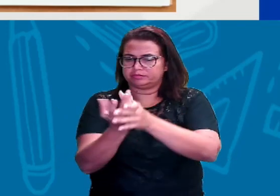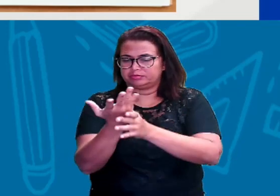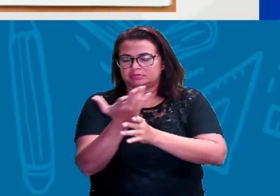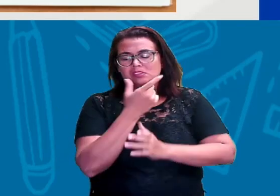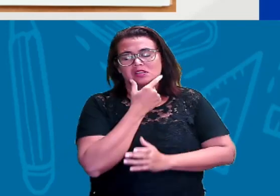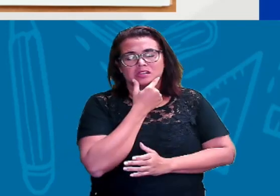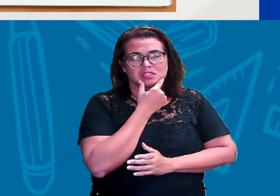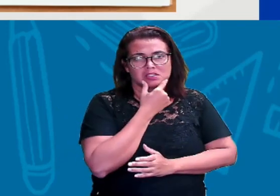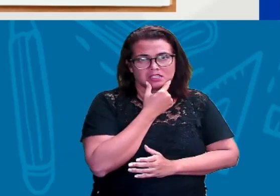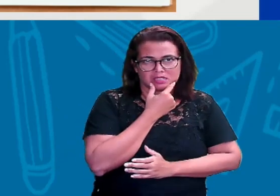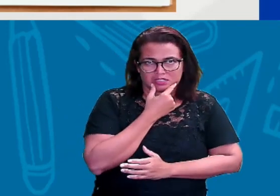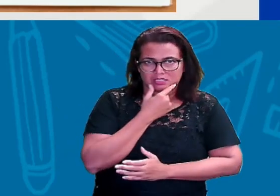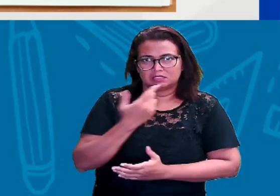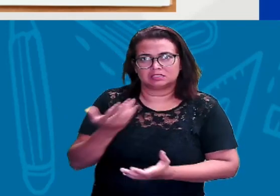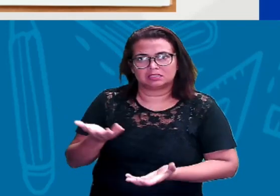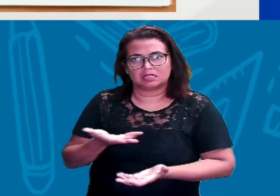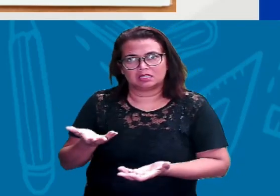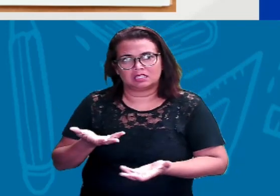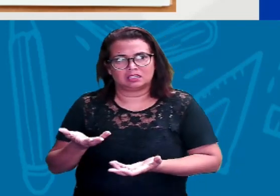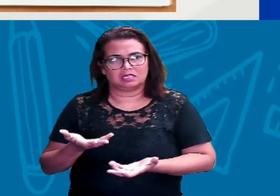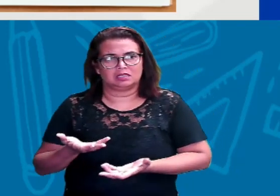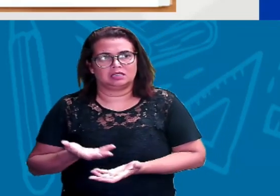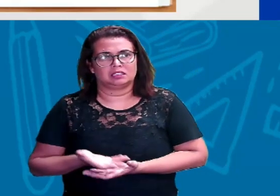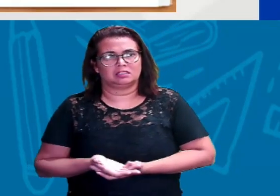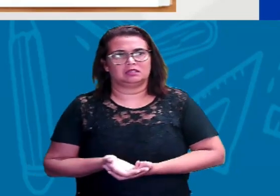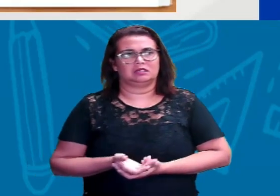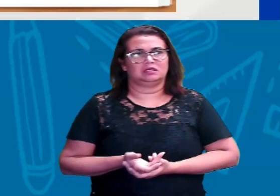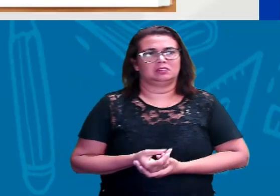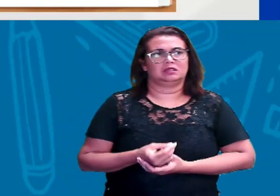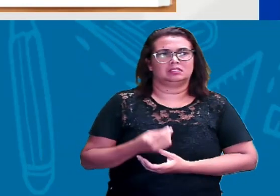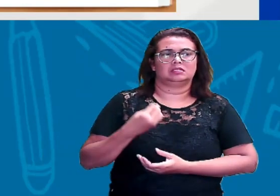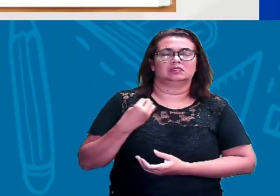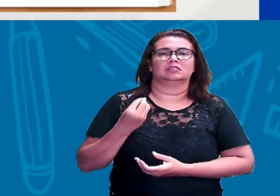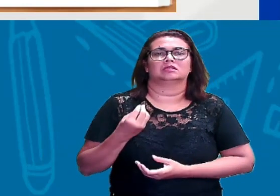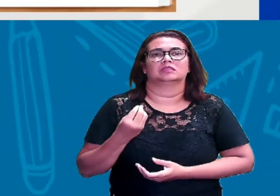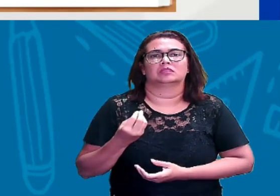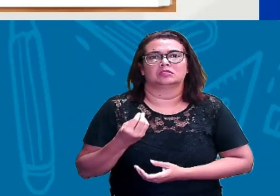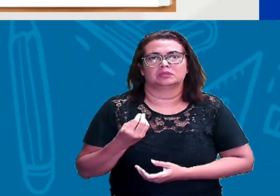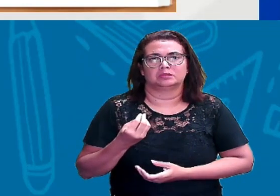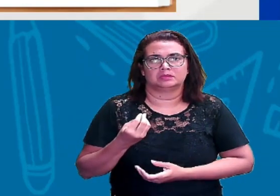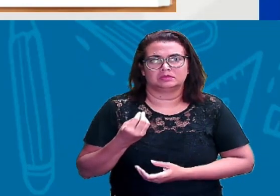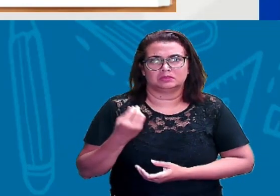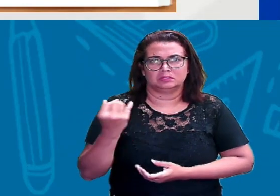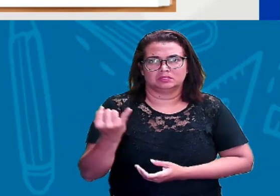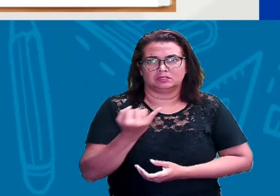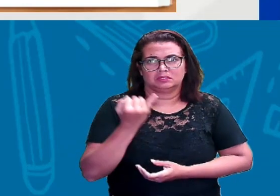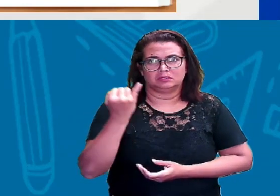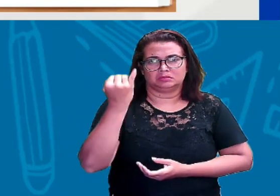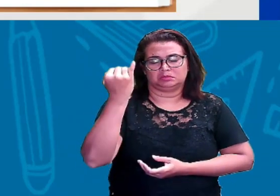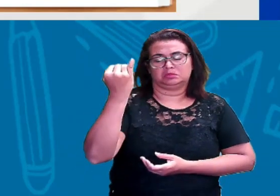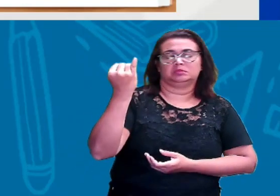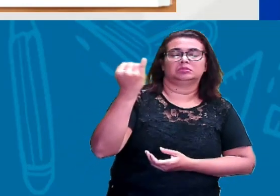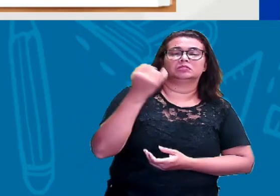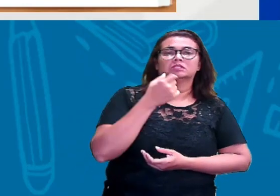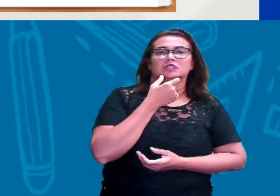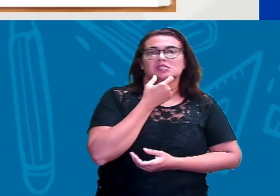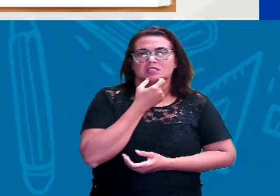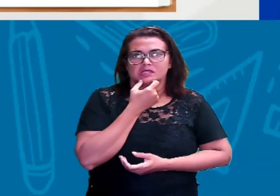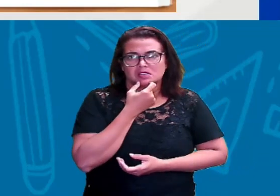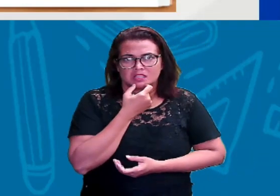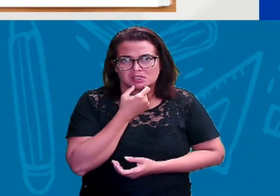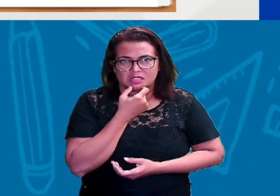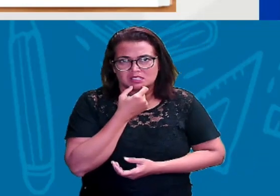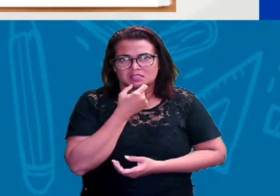da língua inglesa. Agora, vamos saber mais um pouquinho, né? Então, outro fato super importante sobre a língua inglesa e